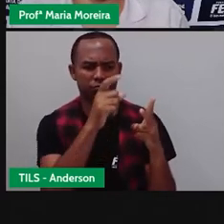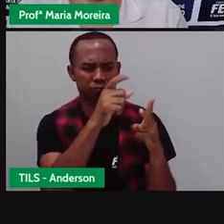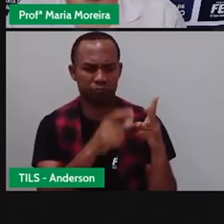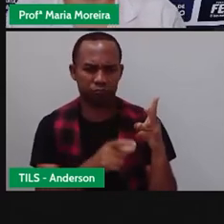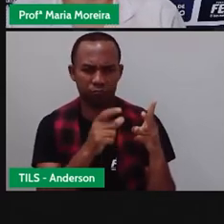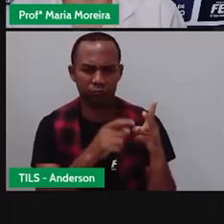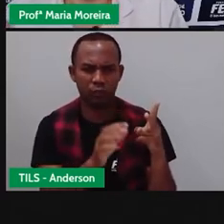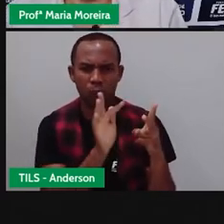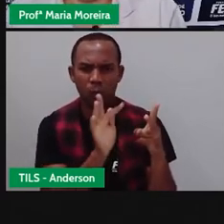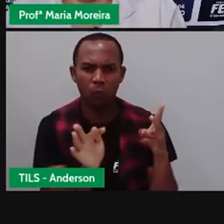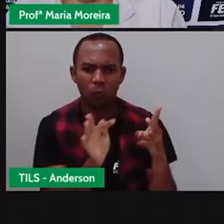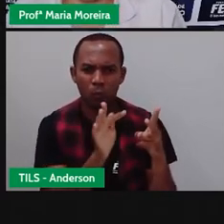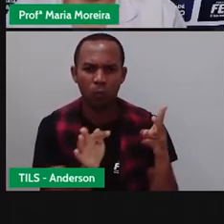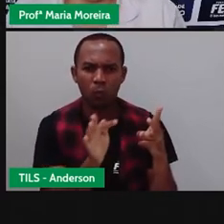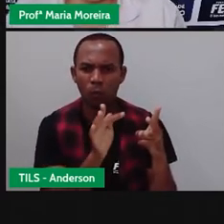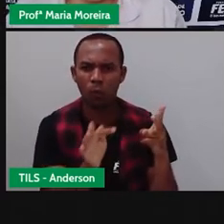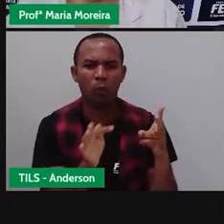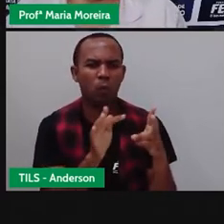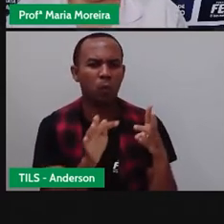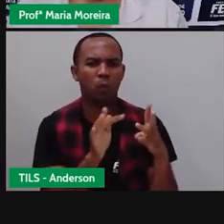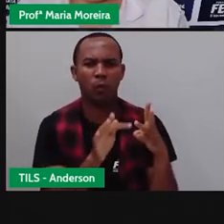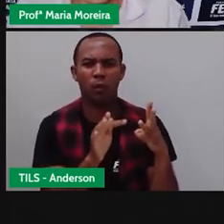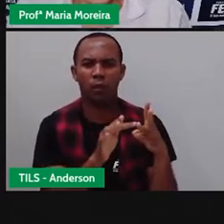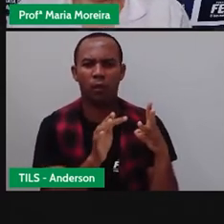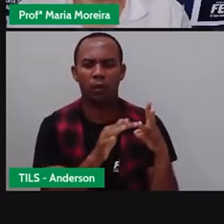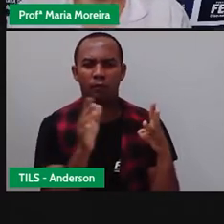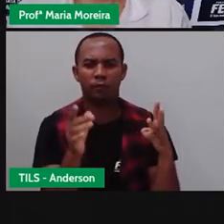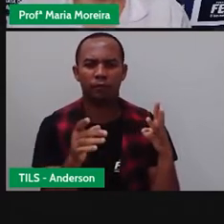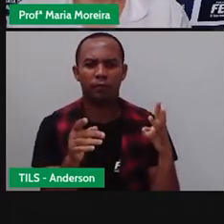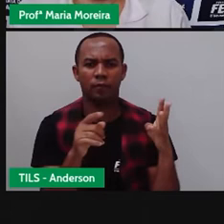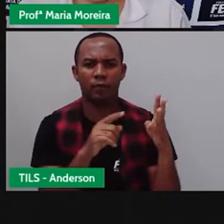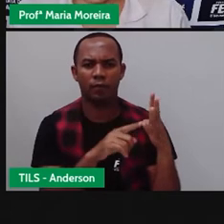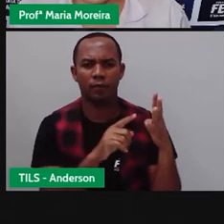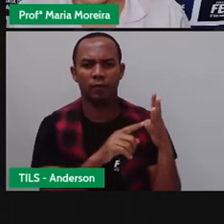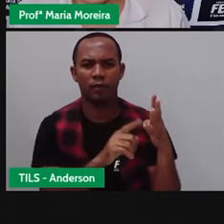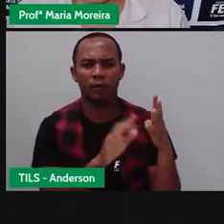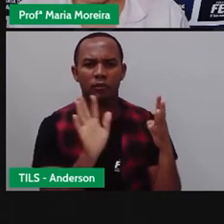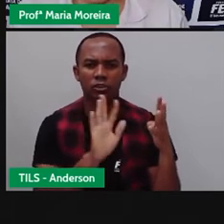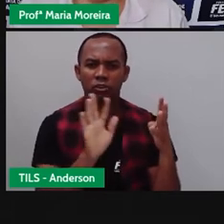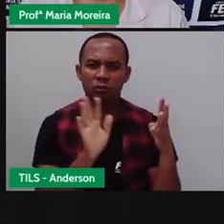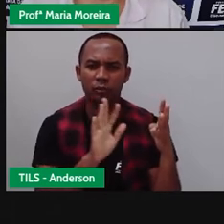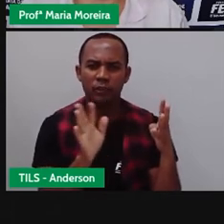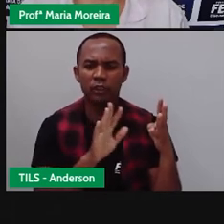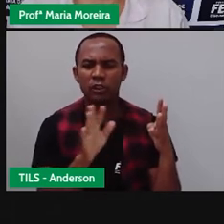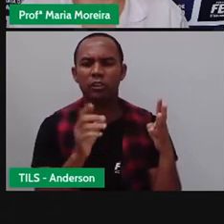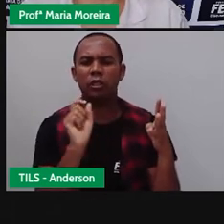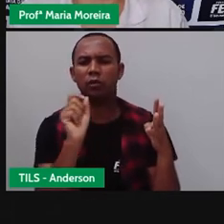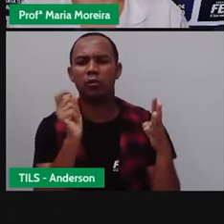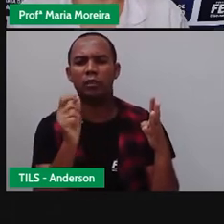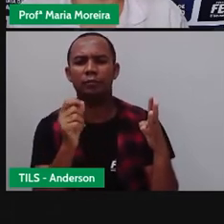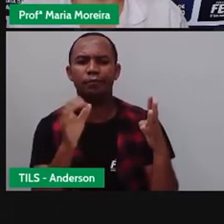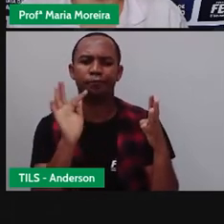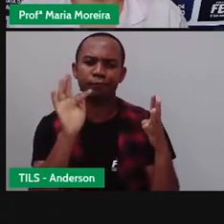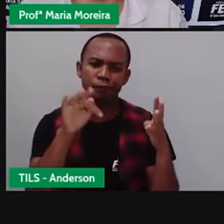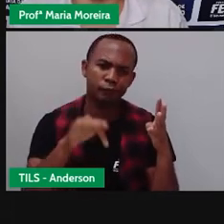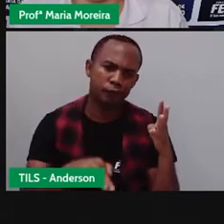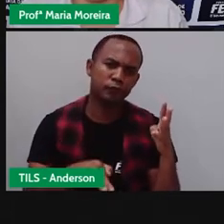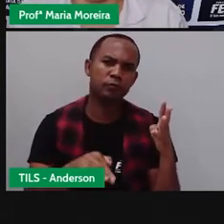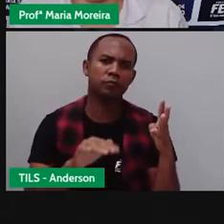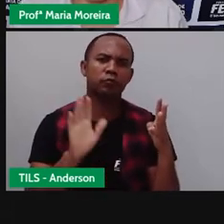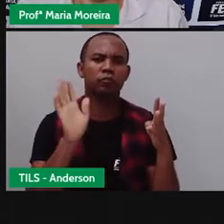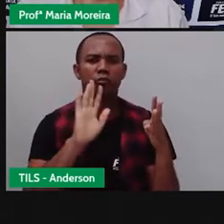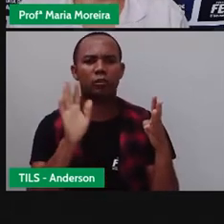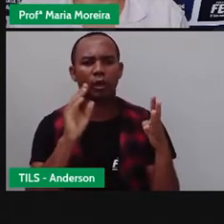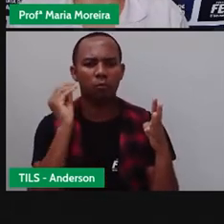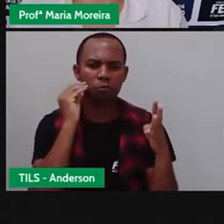que será o quê? Encaminhada àquela pessoa. A despedida, né? Isso é uma mensagem que finaliza o